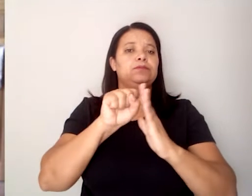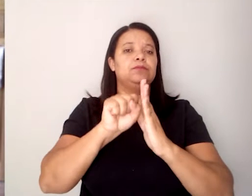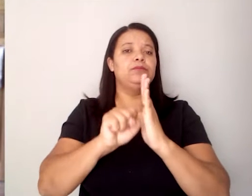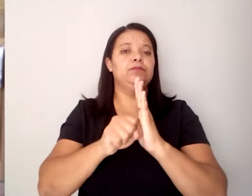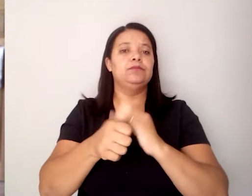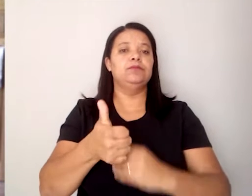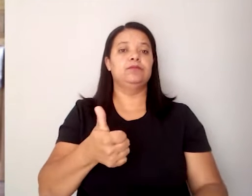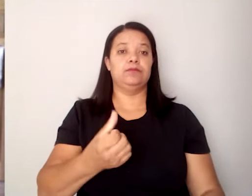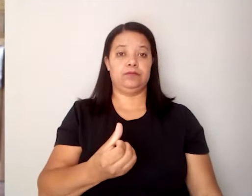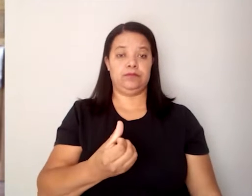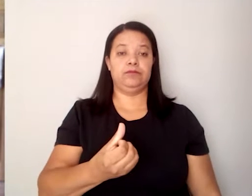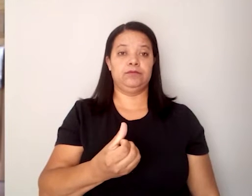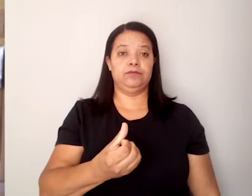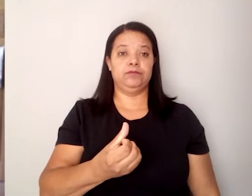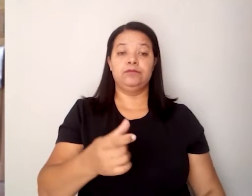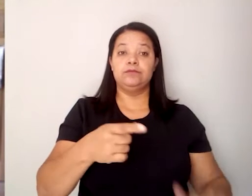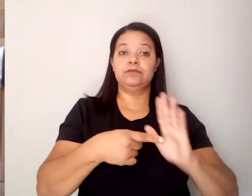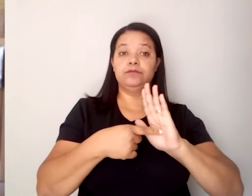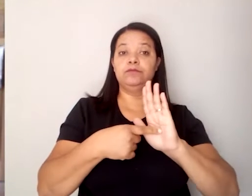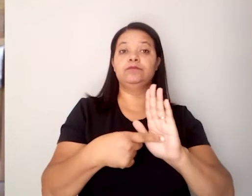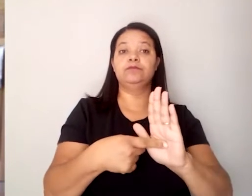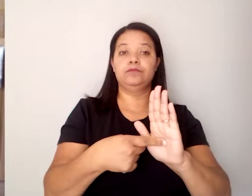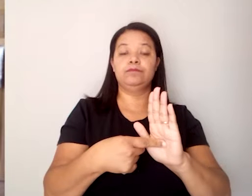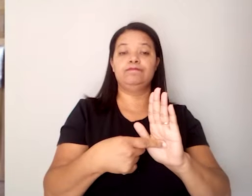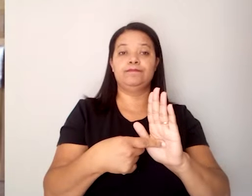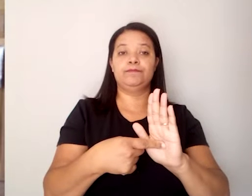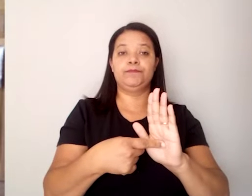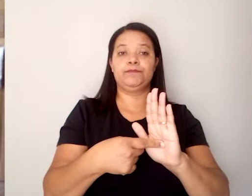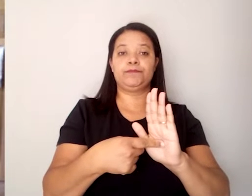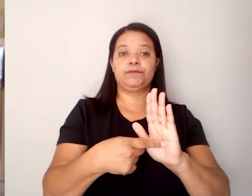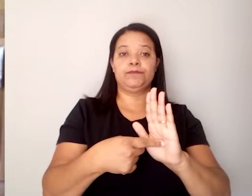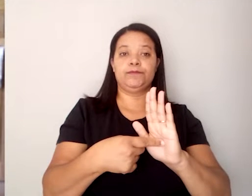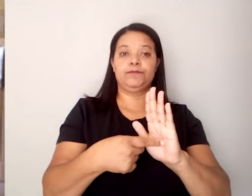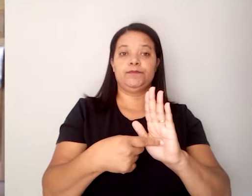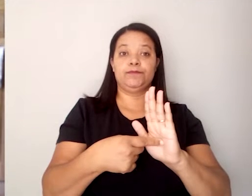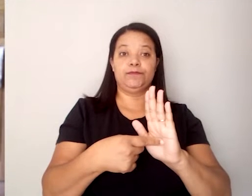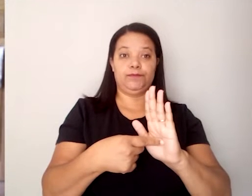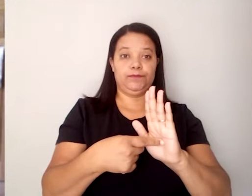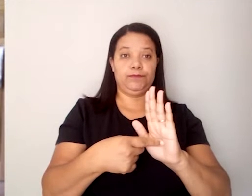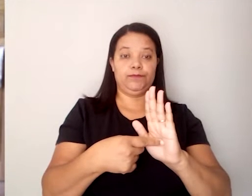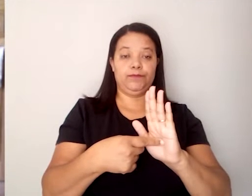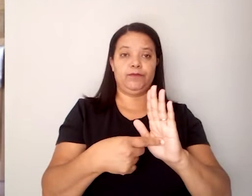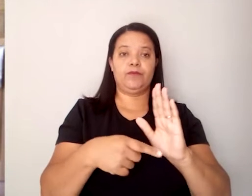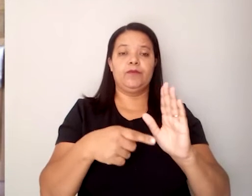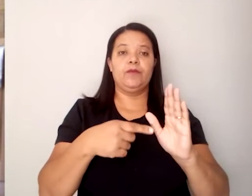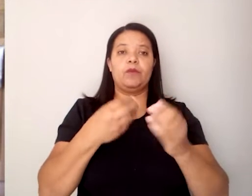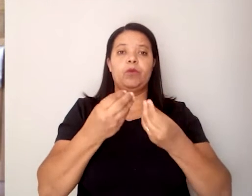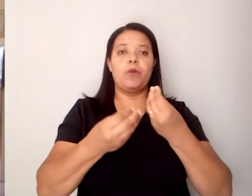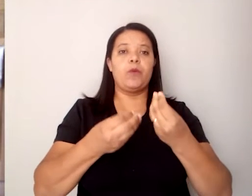Que essas manifestações, elas eram, sobretudo, cantos.